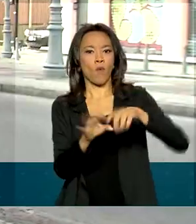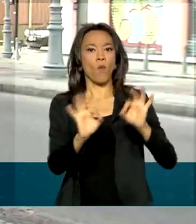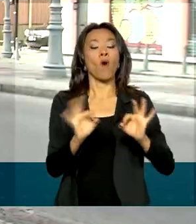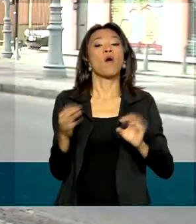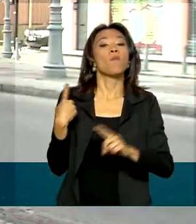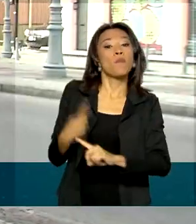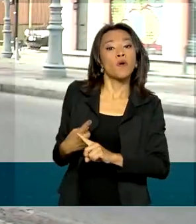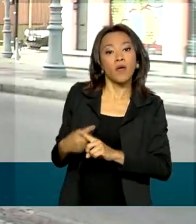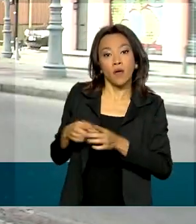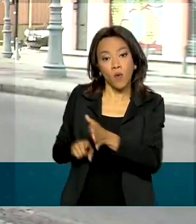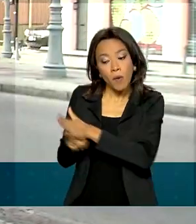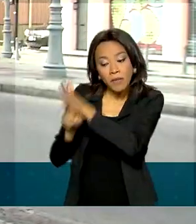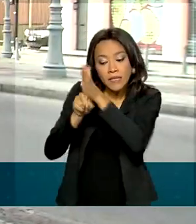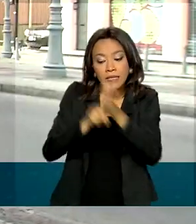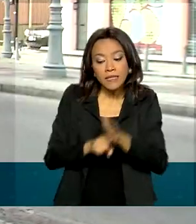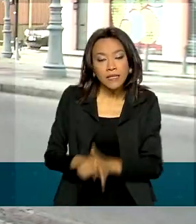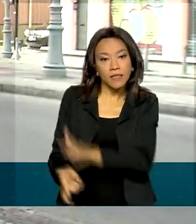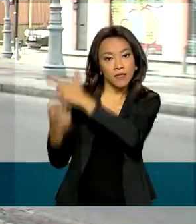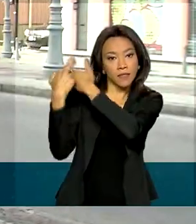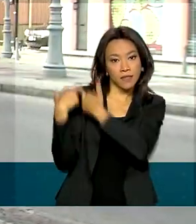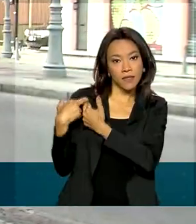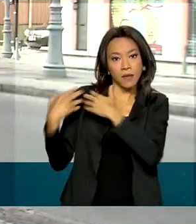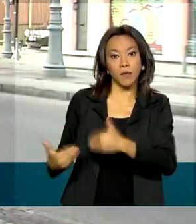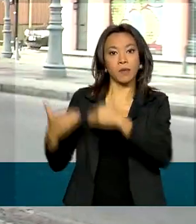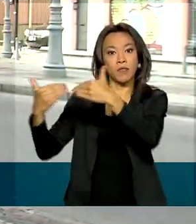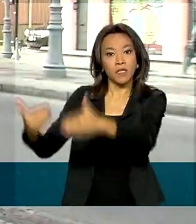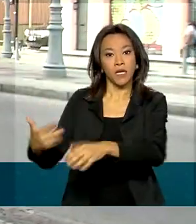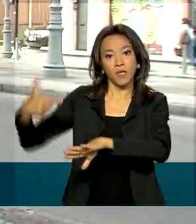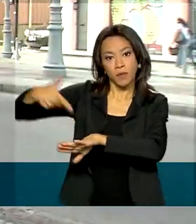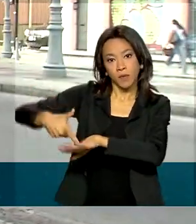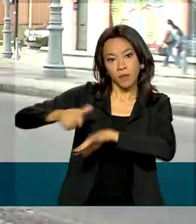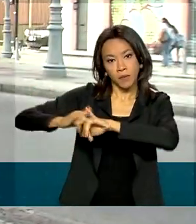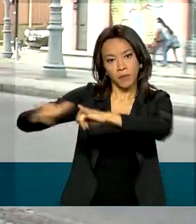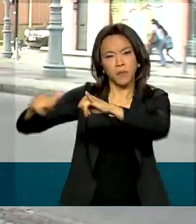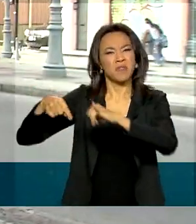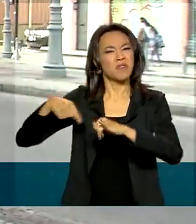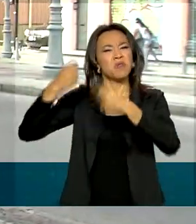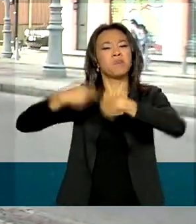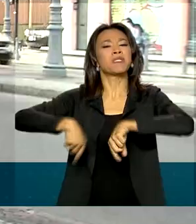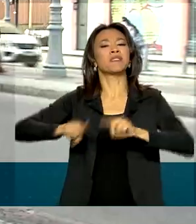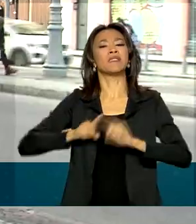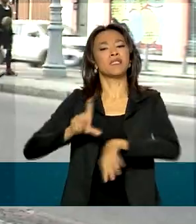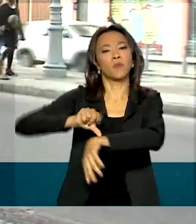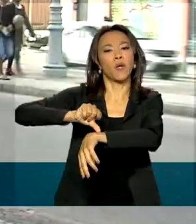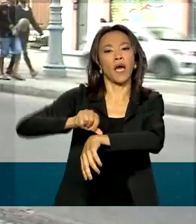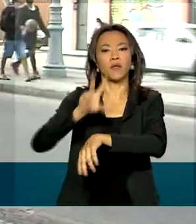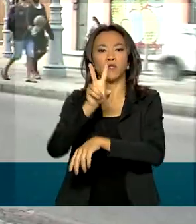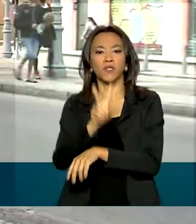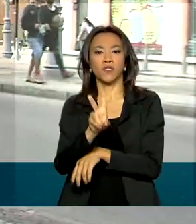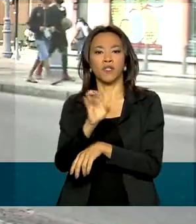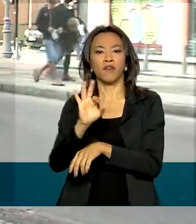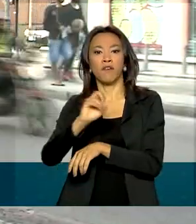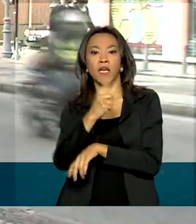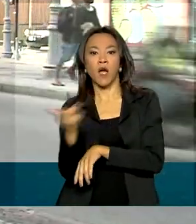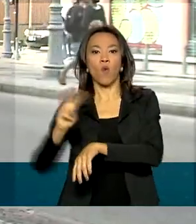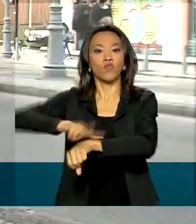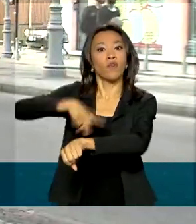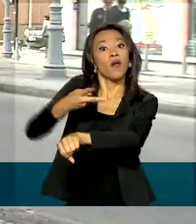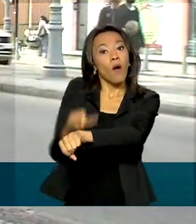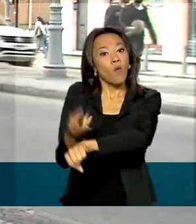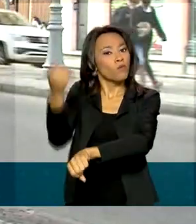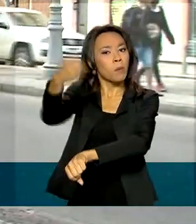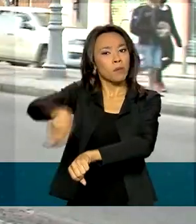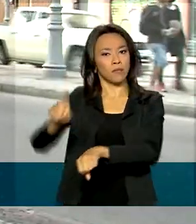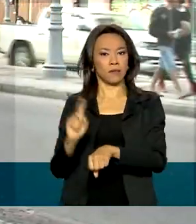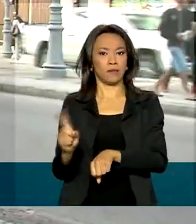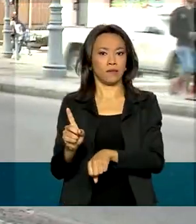pelo Ministério de Minas e Energia descartou a necessidade da medida. De acordo com o levantamento, o maior consumo de energia foi